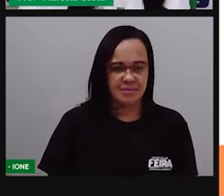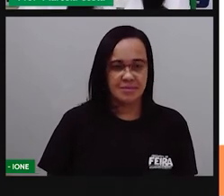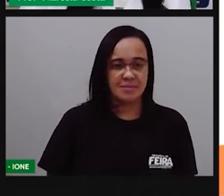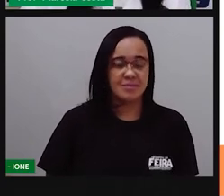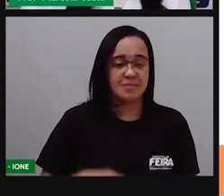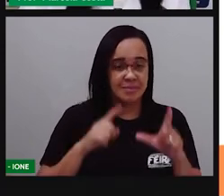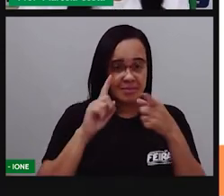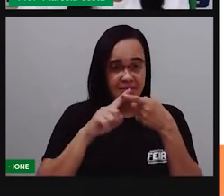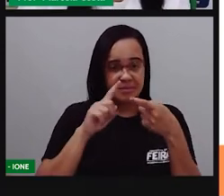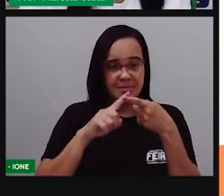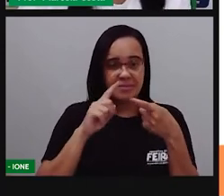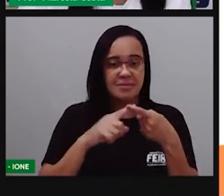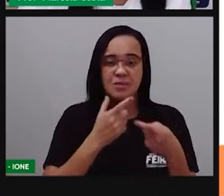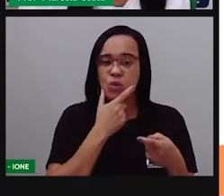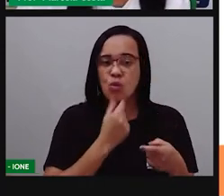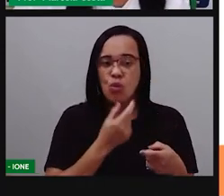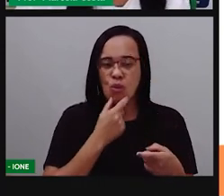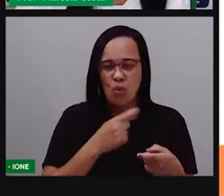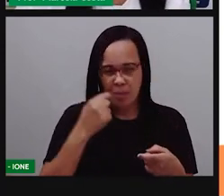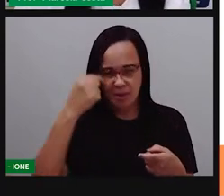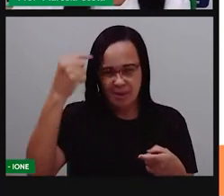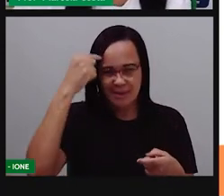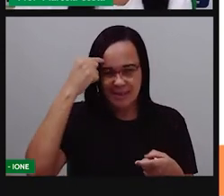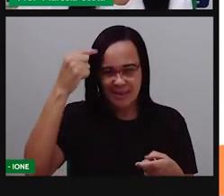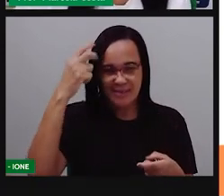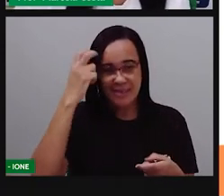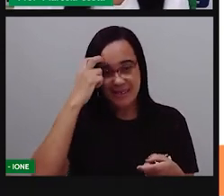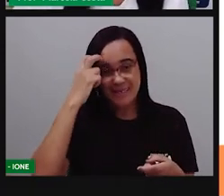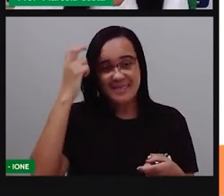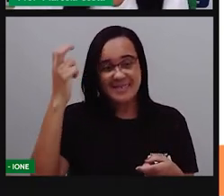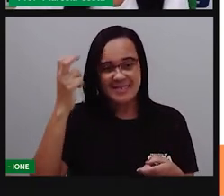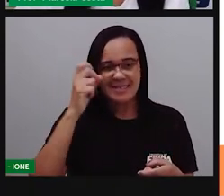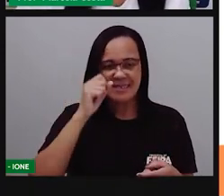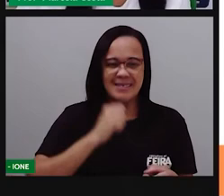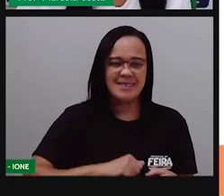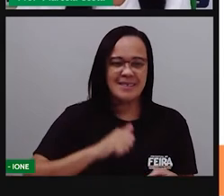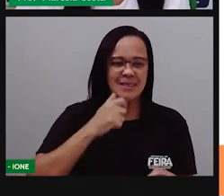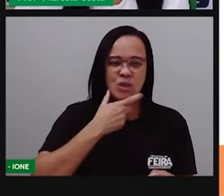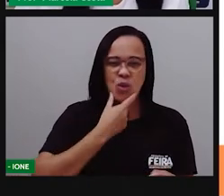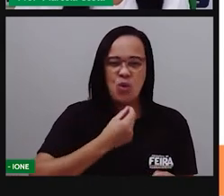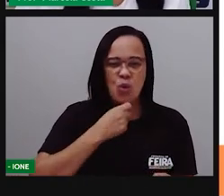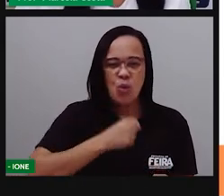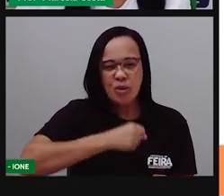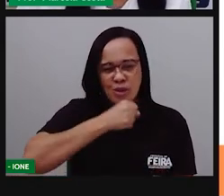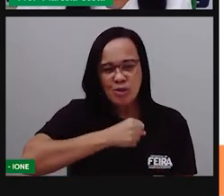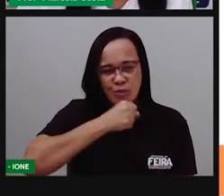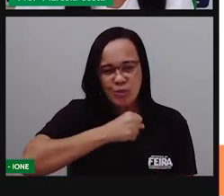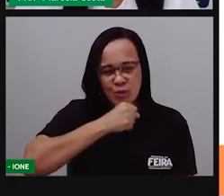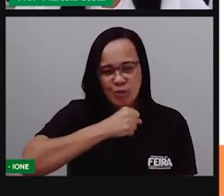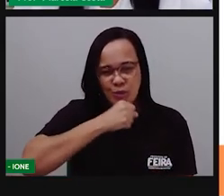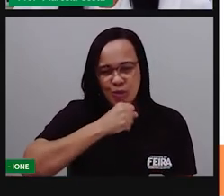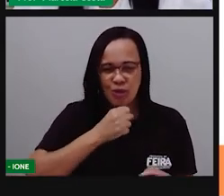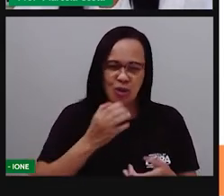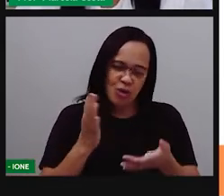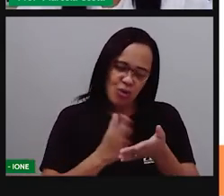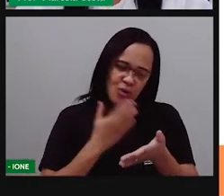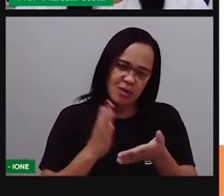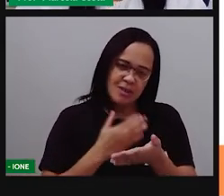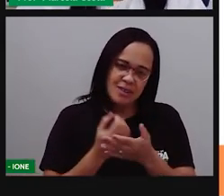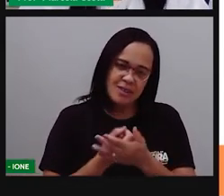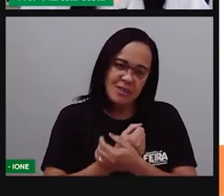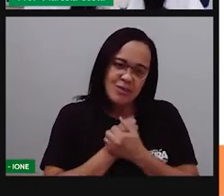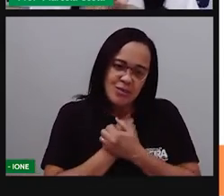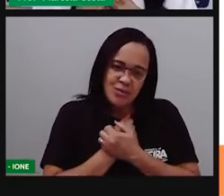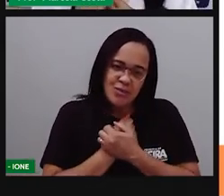Agora, aqui, essa imagem desse senhor, idoso, um livro aqui segurando.